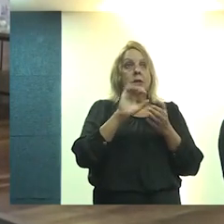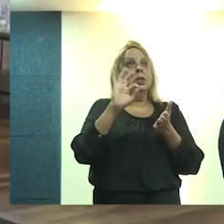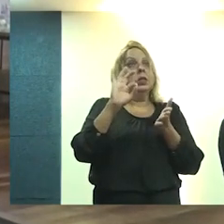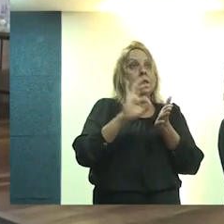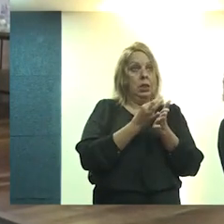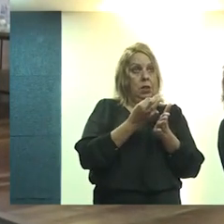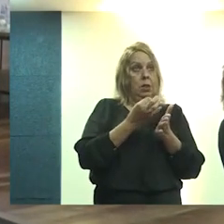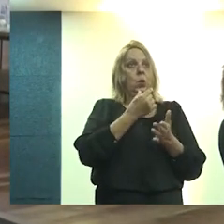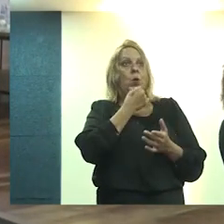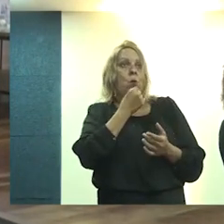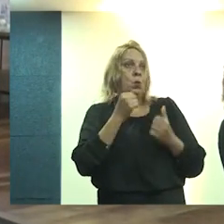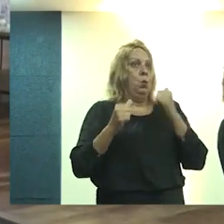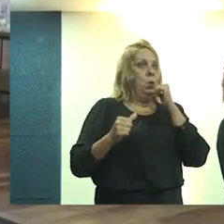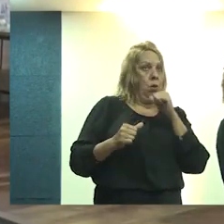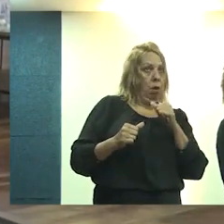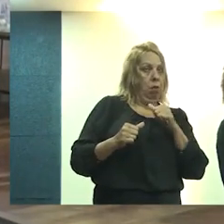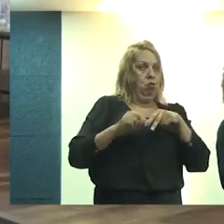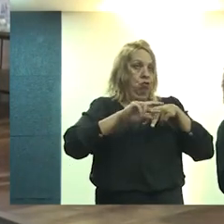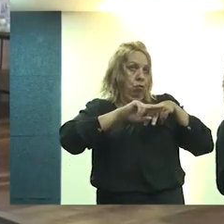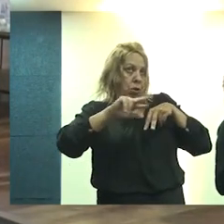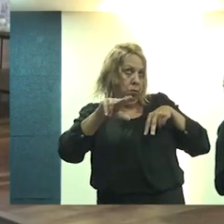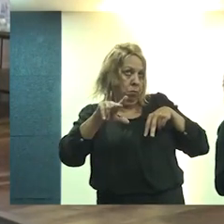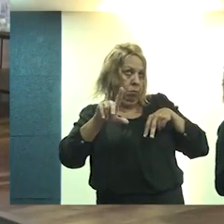inscrição de um homem e de uma mulher.